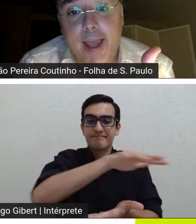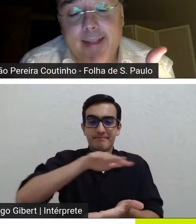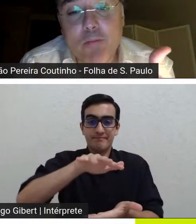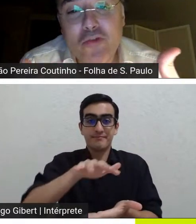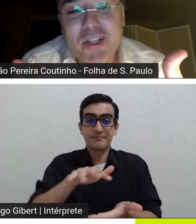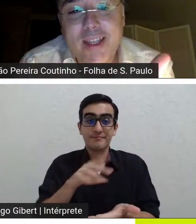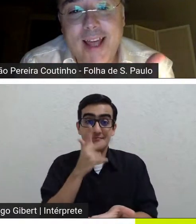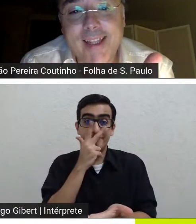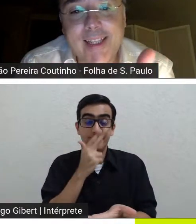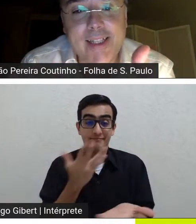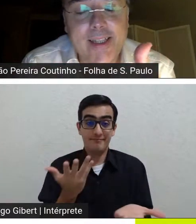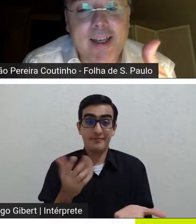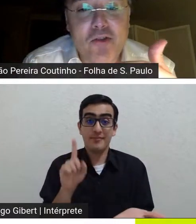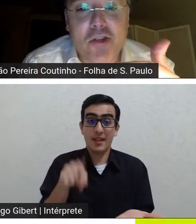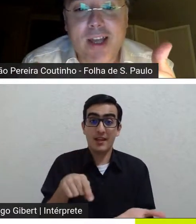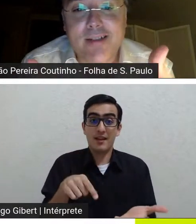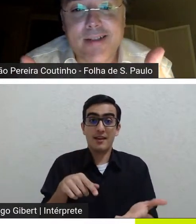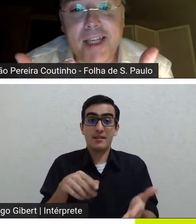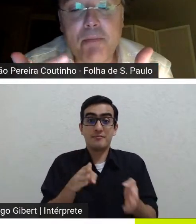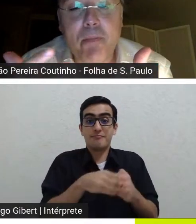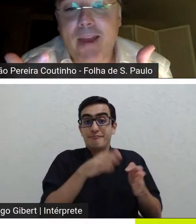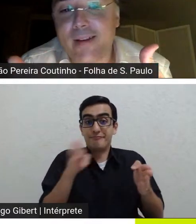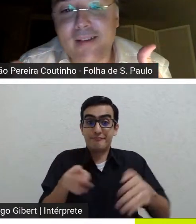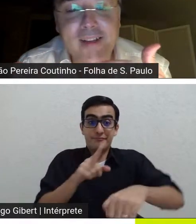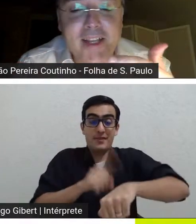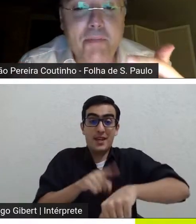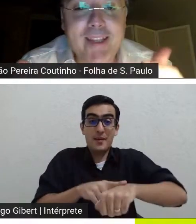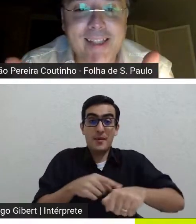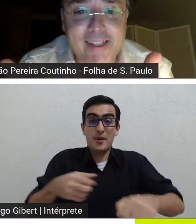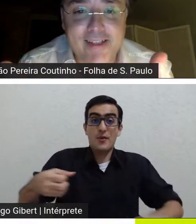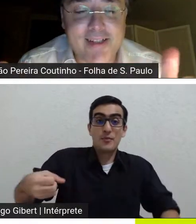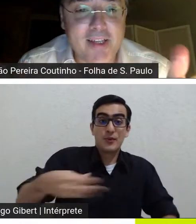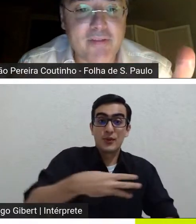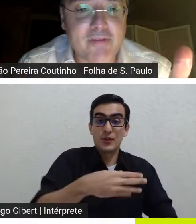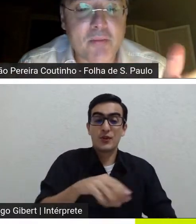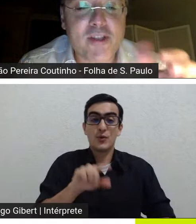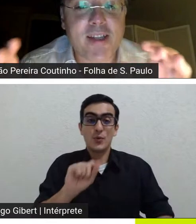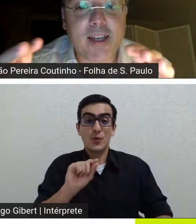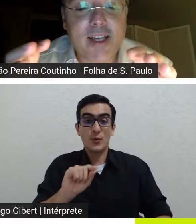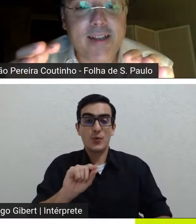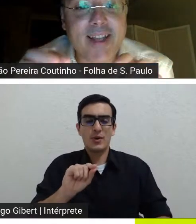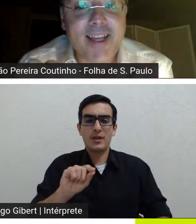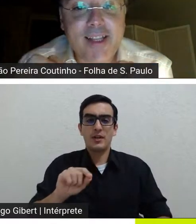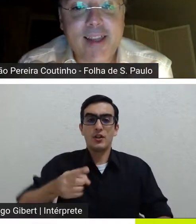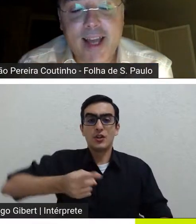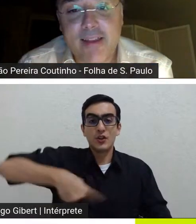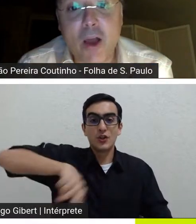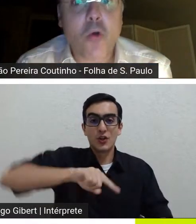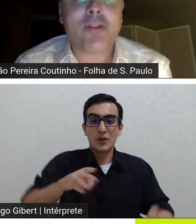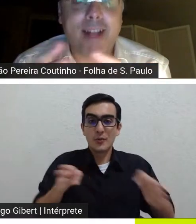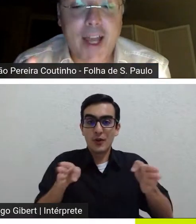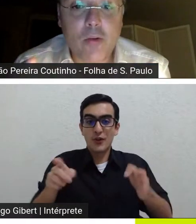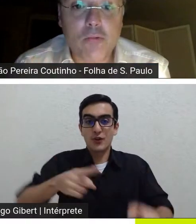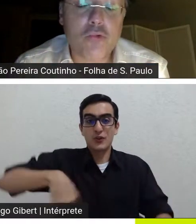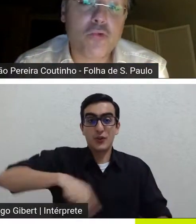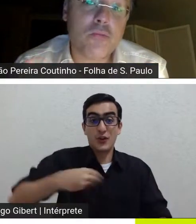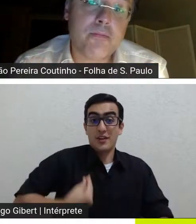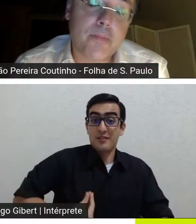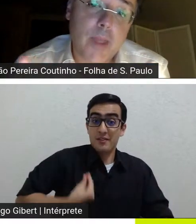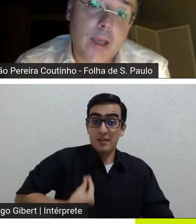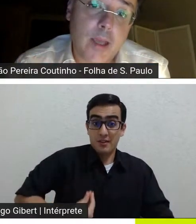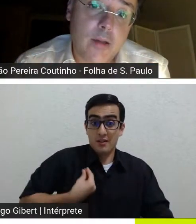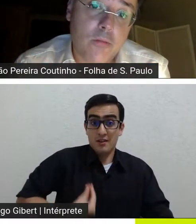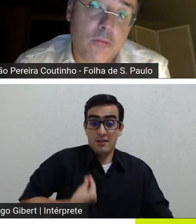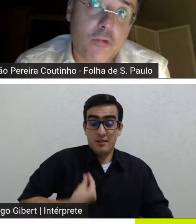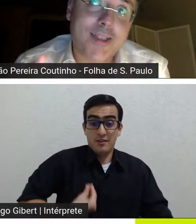esta modernidade líquida as sociedades hiper capitalistas em que vivemos em que na realidade e ao contrário do